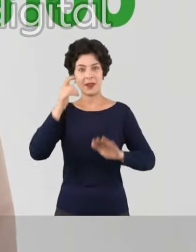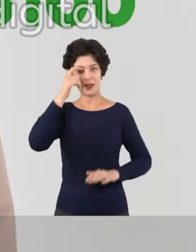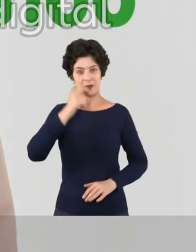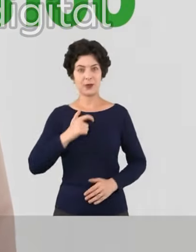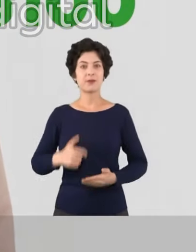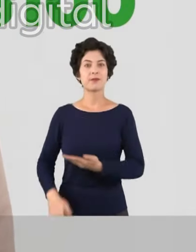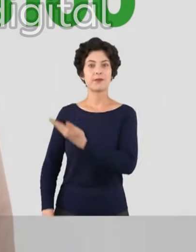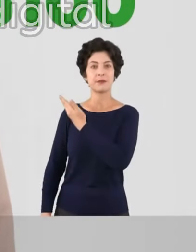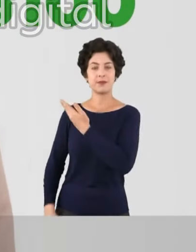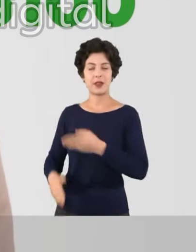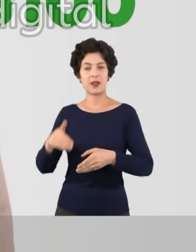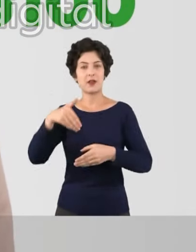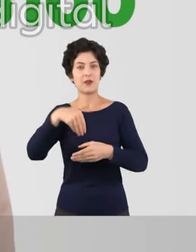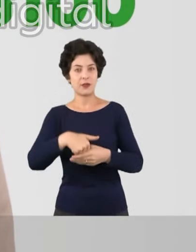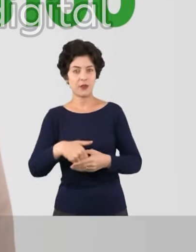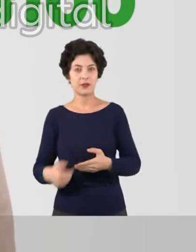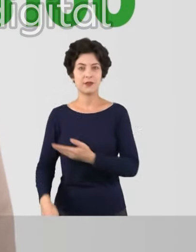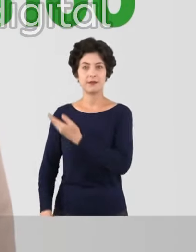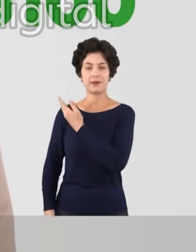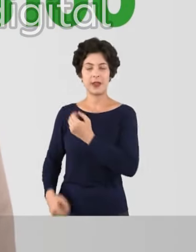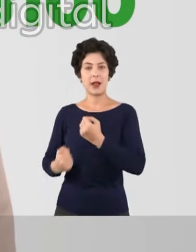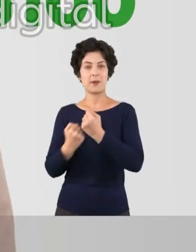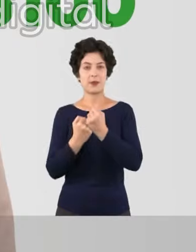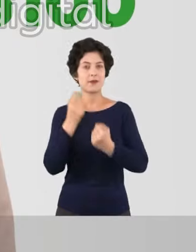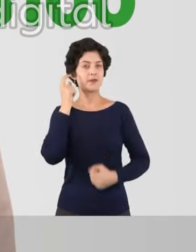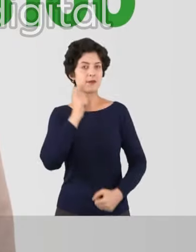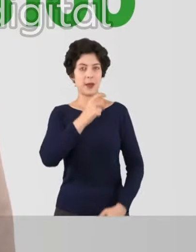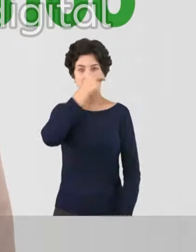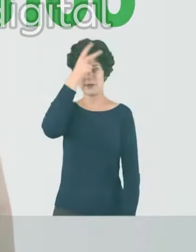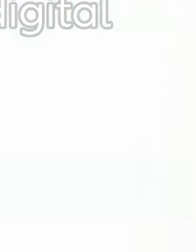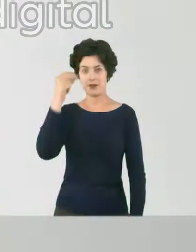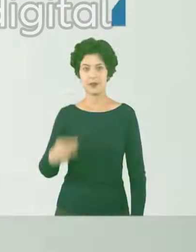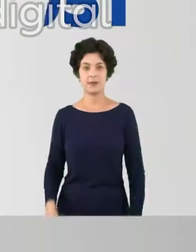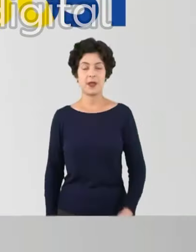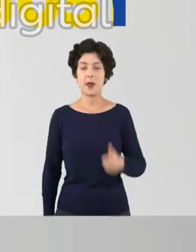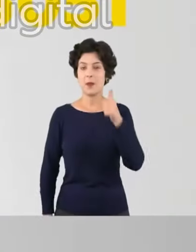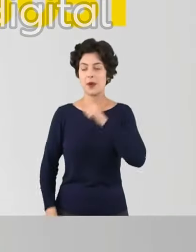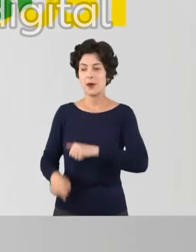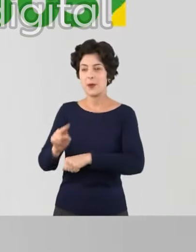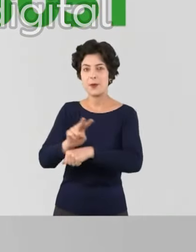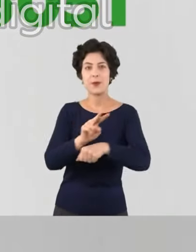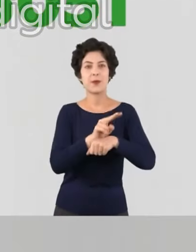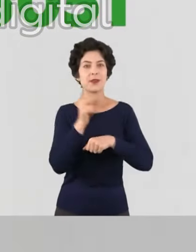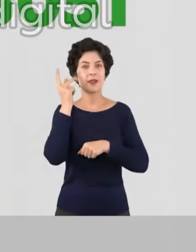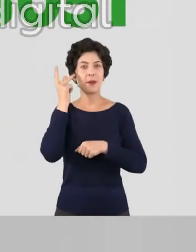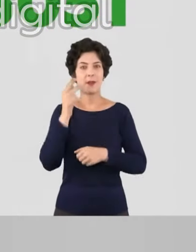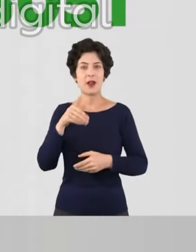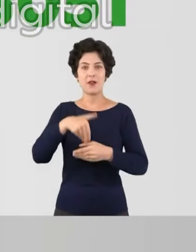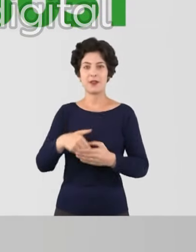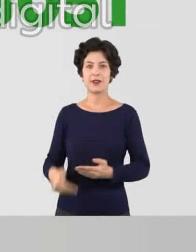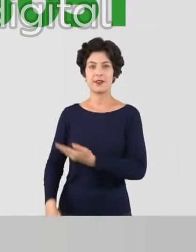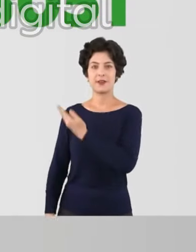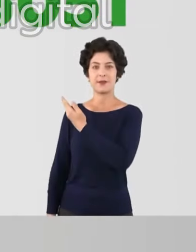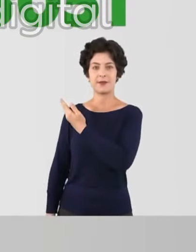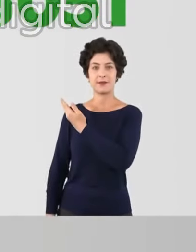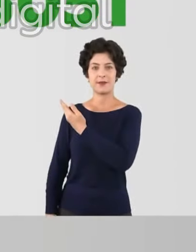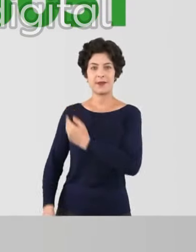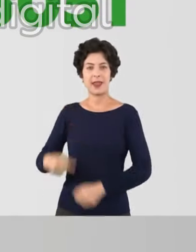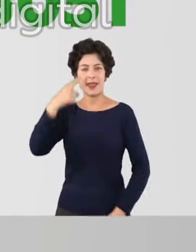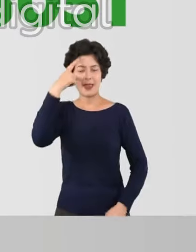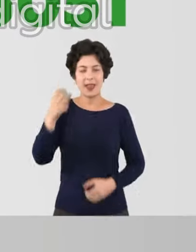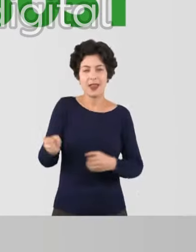sou Mara Corrêa. Vote 15, 100 com Ricardo Nunes, prefeito. Uma mulher que zela por São Paulo. Vote Lígia Ramos, 15,